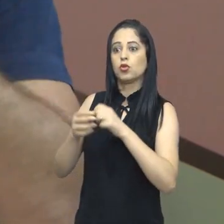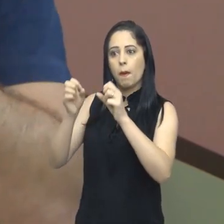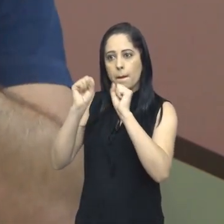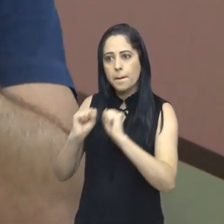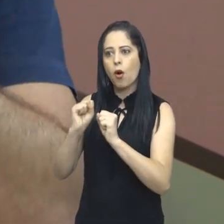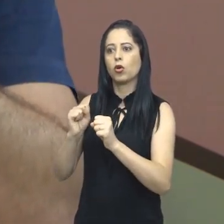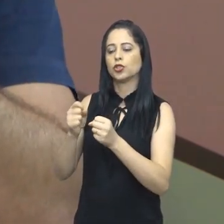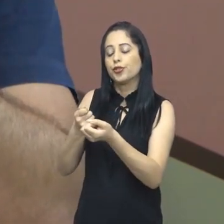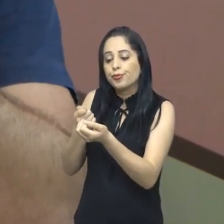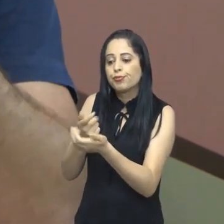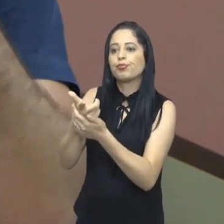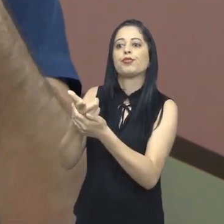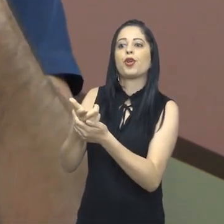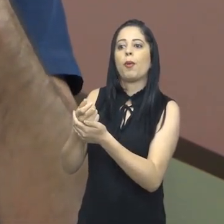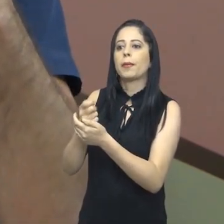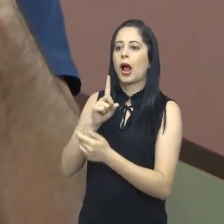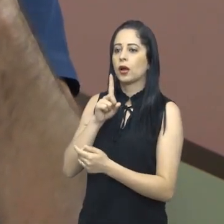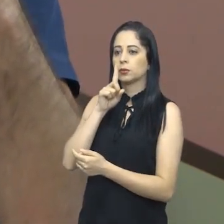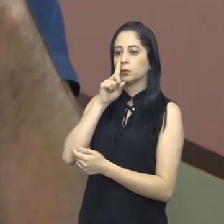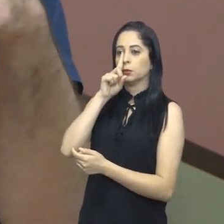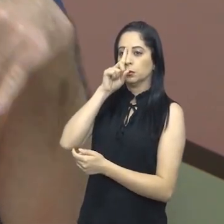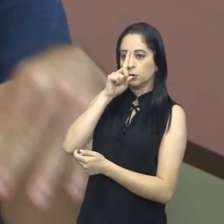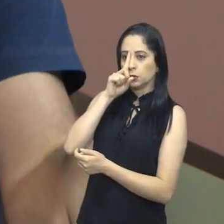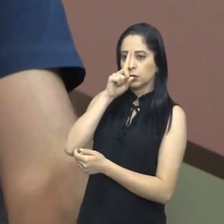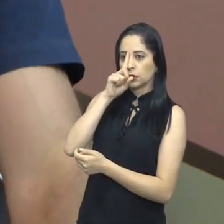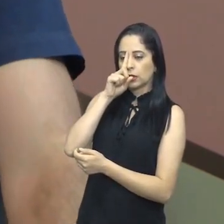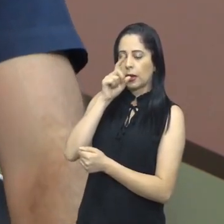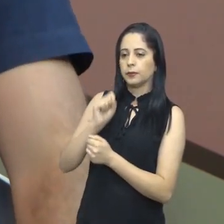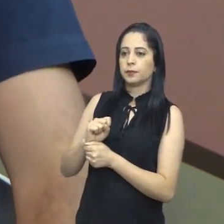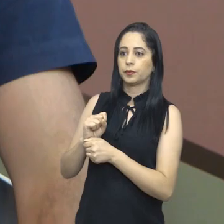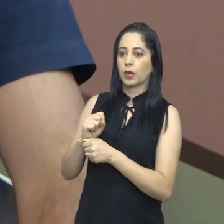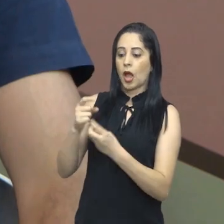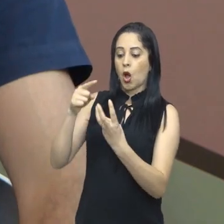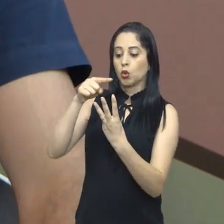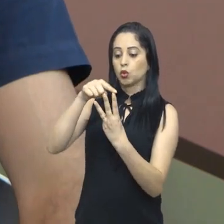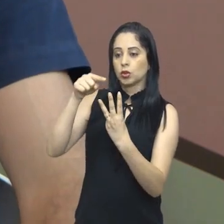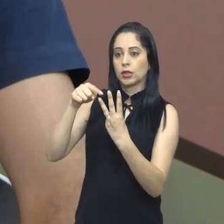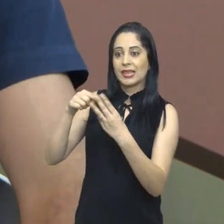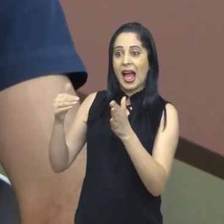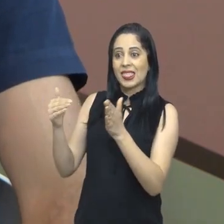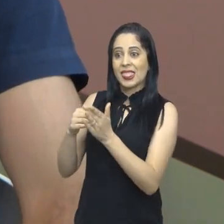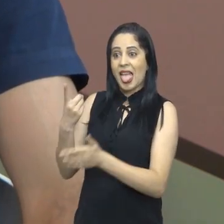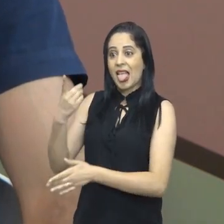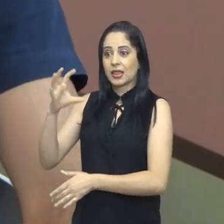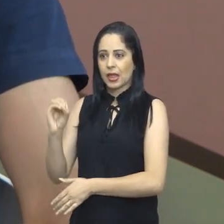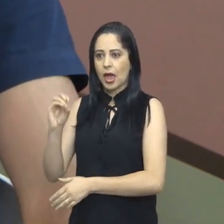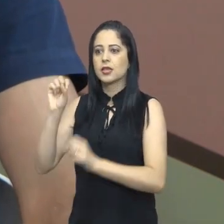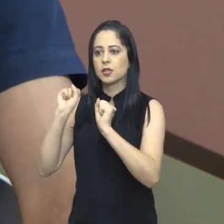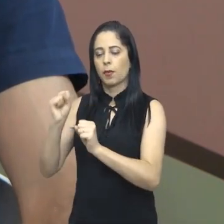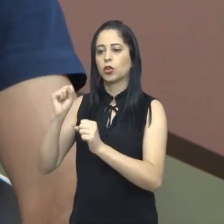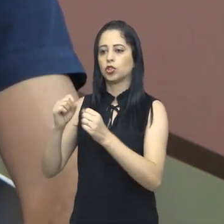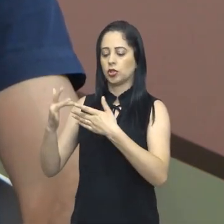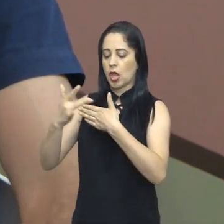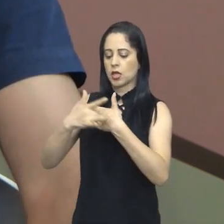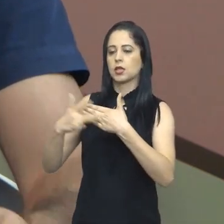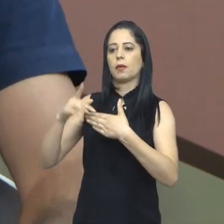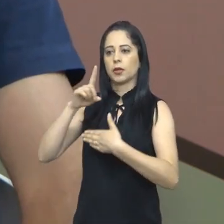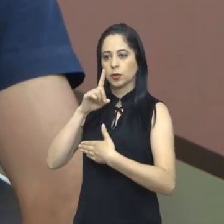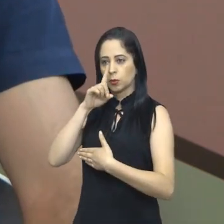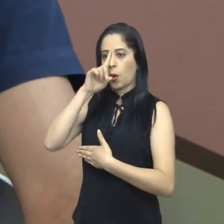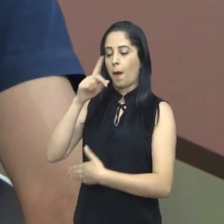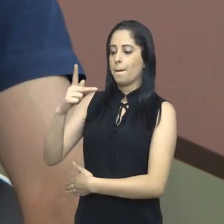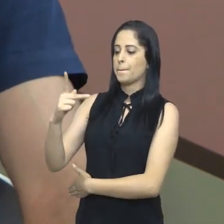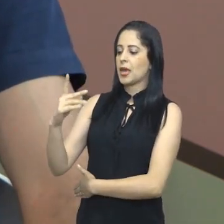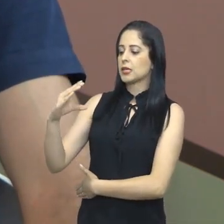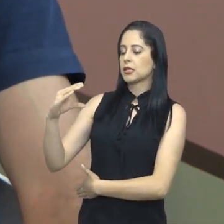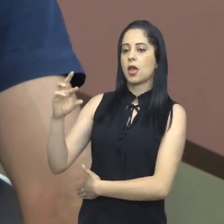Ou, se eu tive sintoma do terceiro dia até o décimo dia, são os testes nasais. Com isso, eu quero dizer um nome que